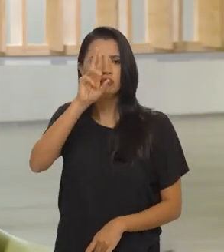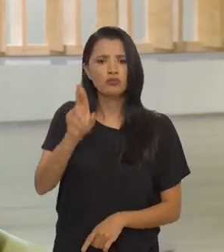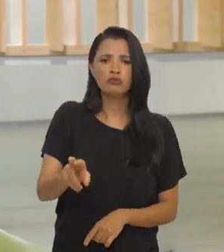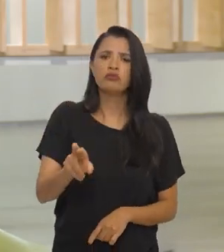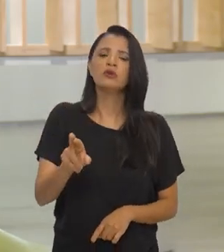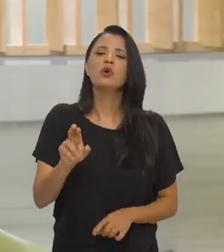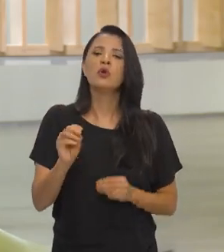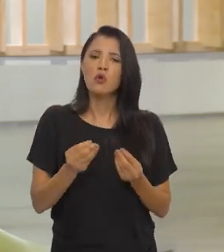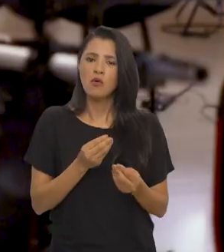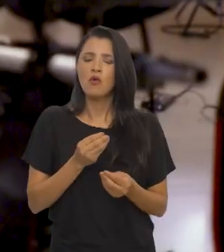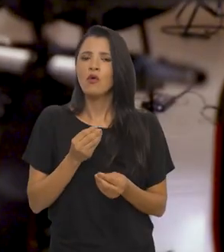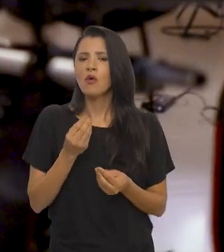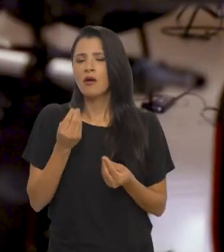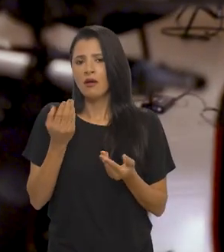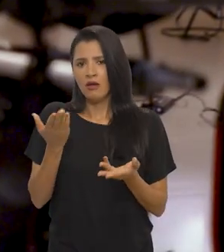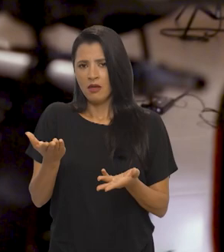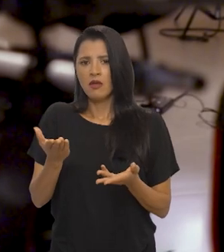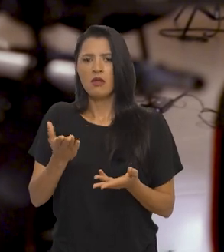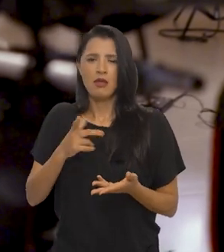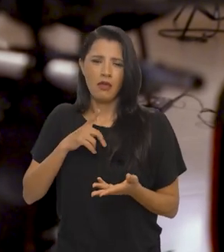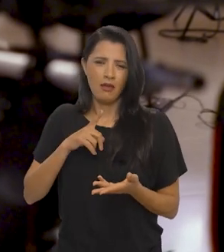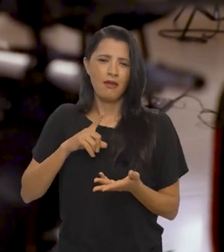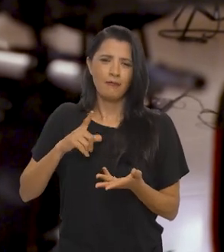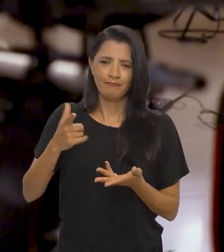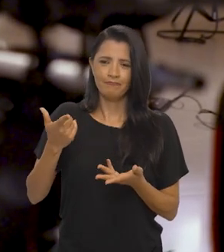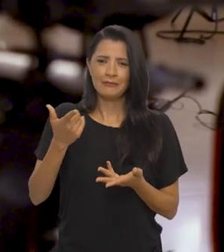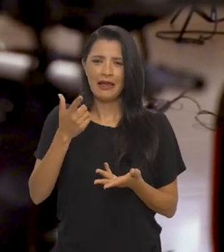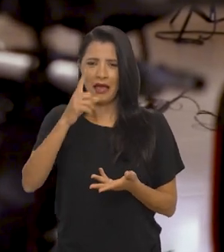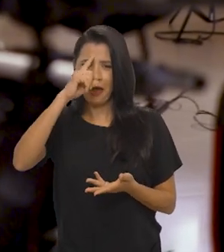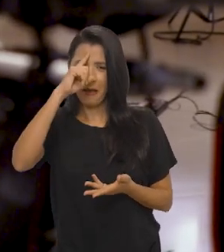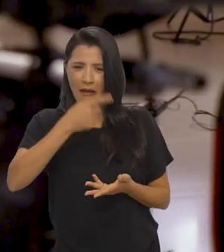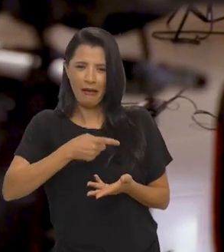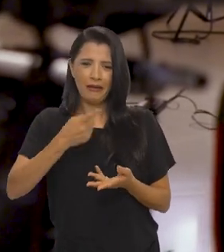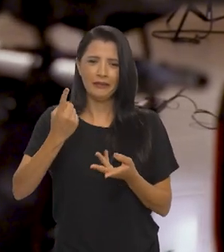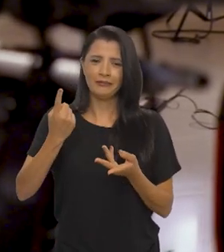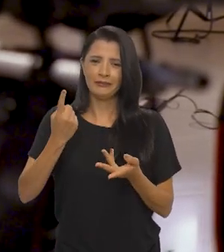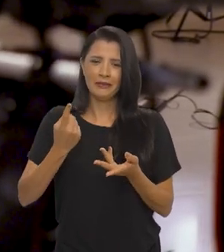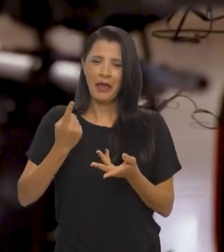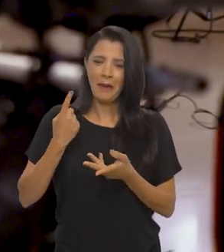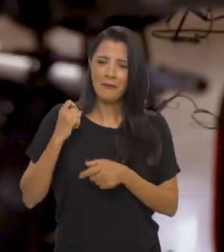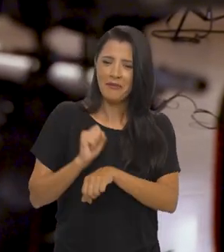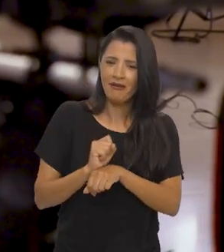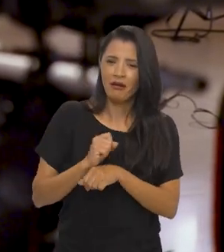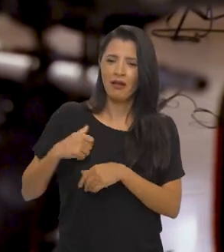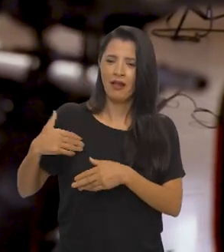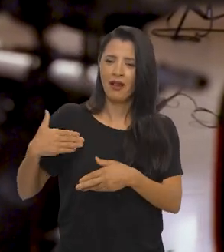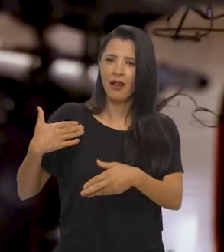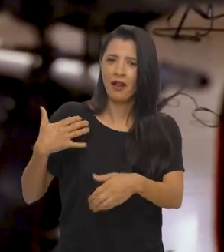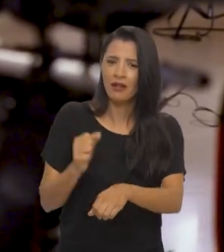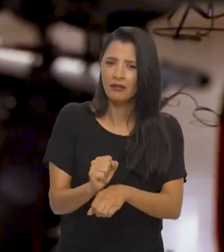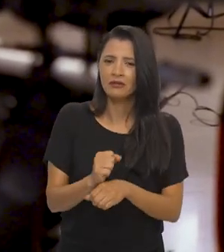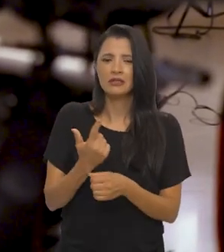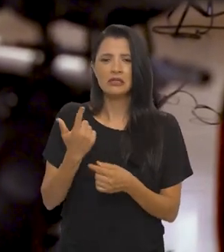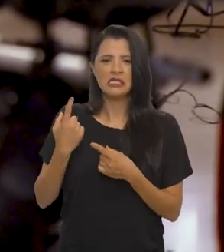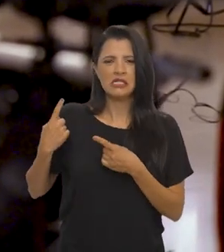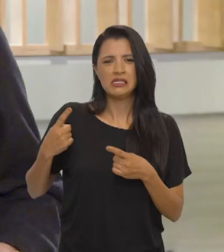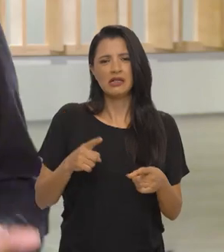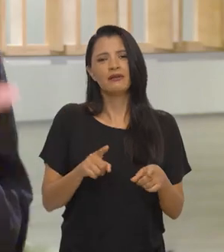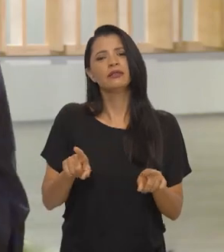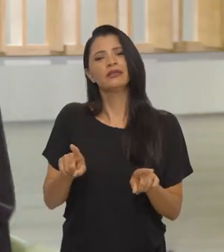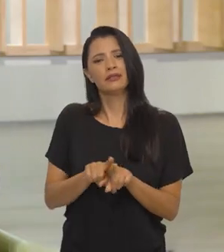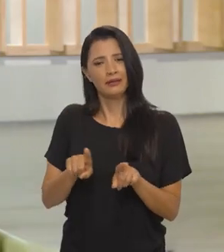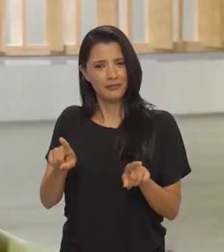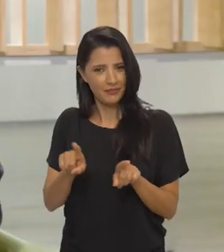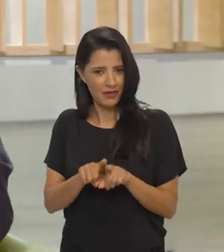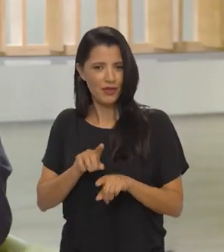rapidez, com muita velocidade aos desmandos, às descontinuidades, aos ataques.